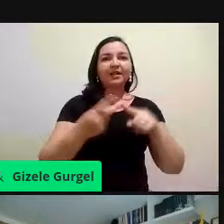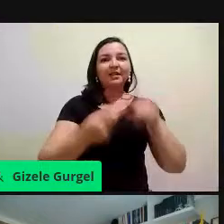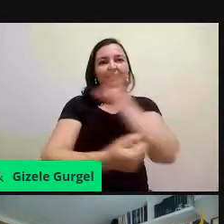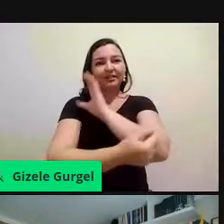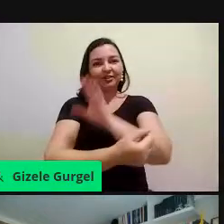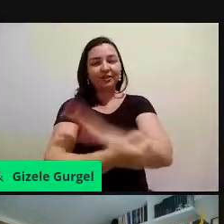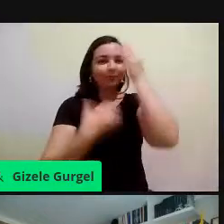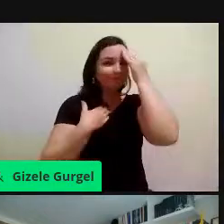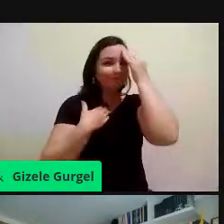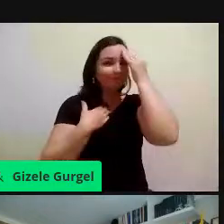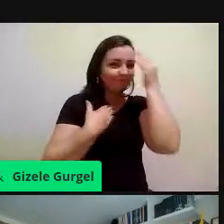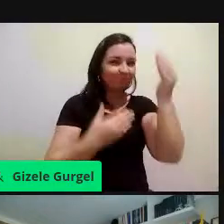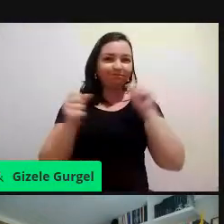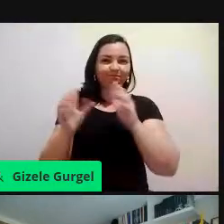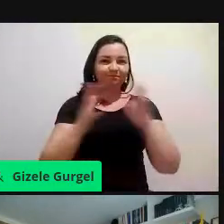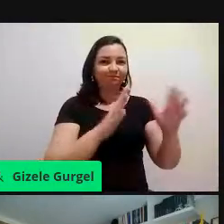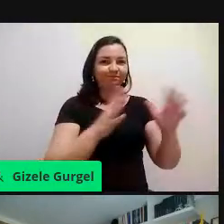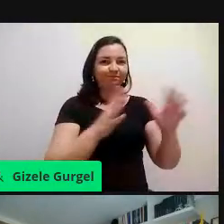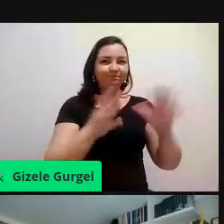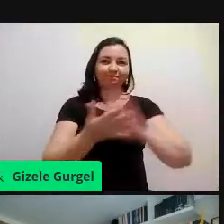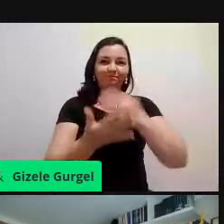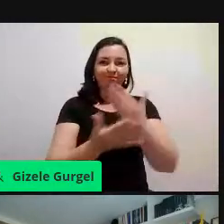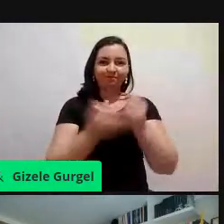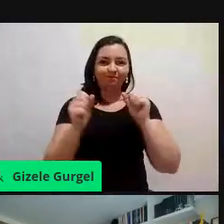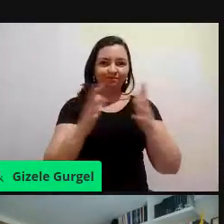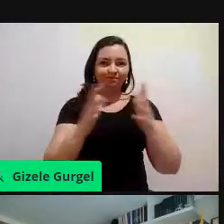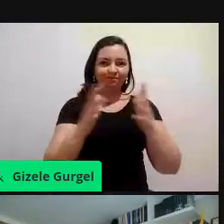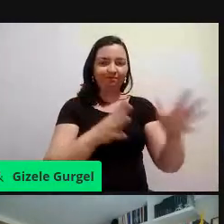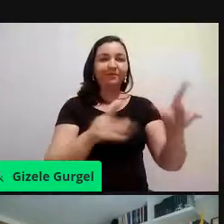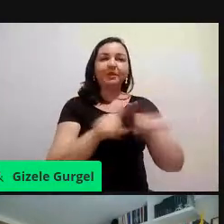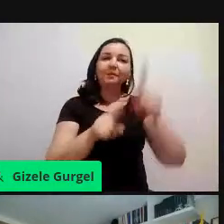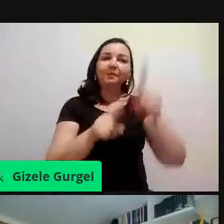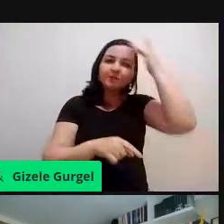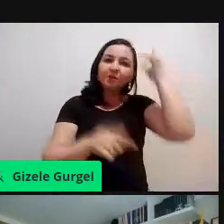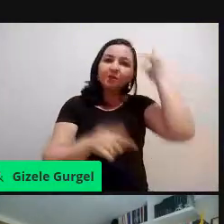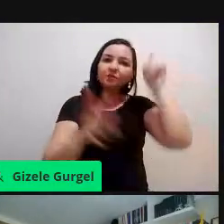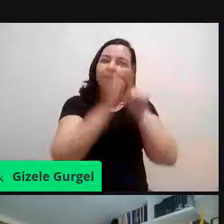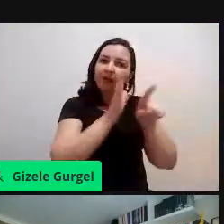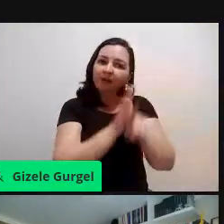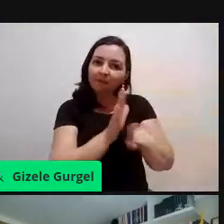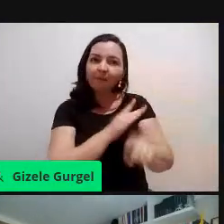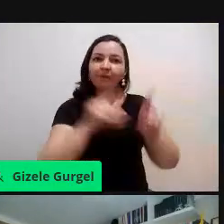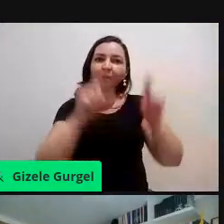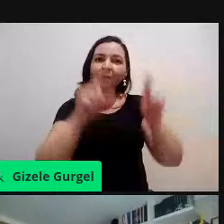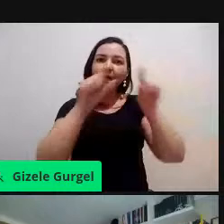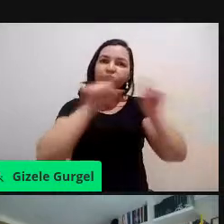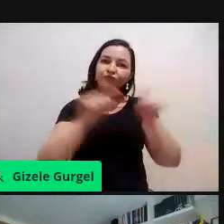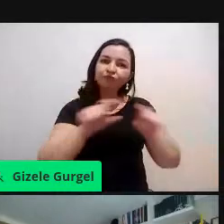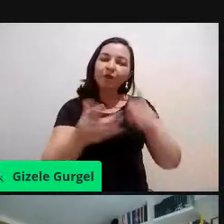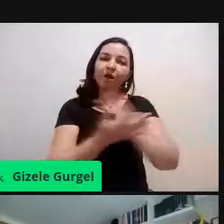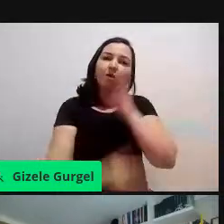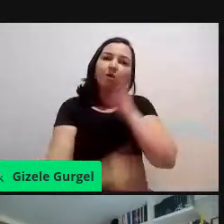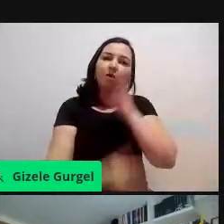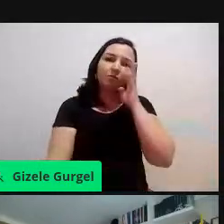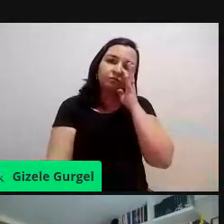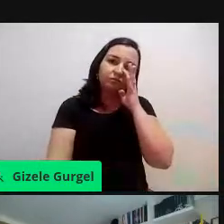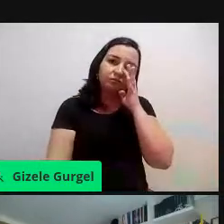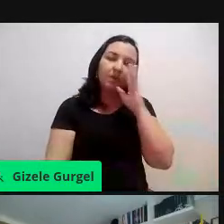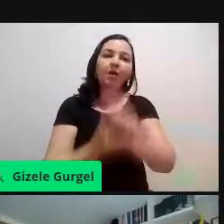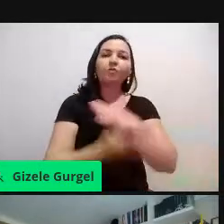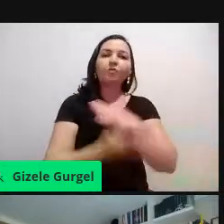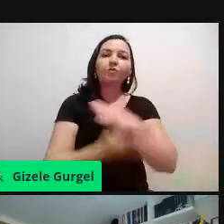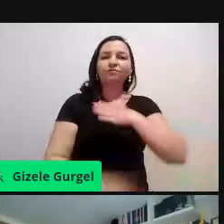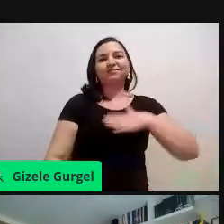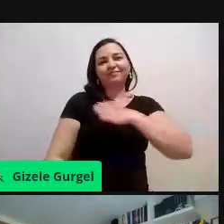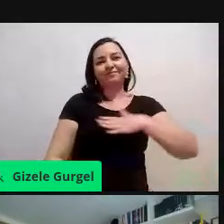que participaram dessa sessão, nos comentários, perguntas, né, mesmo aqueles que não fizeram nenhuma pergunta, eu sei que vocês gostaram